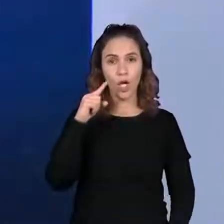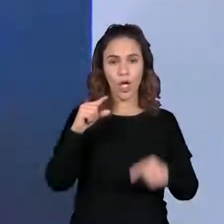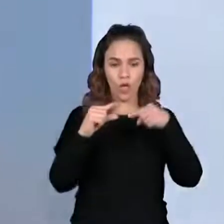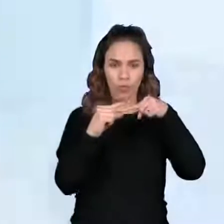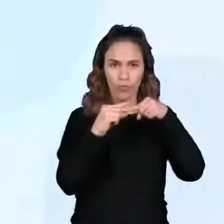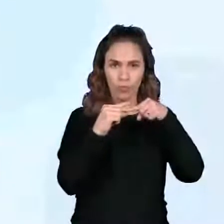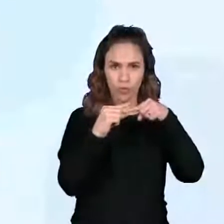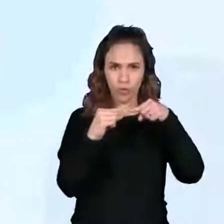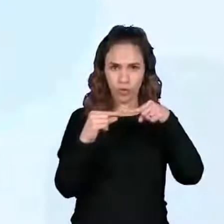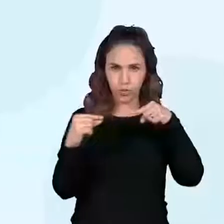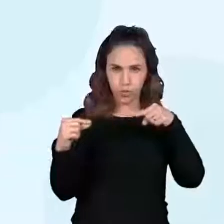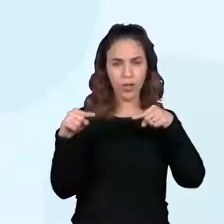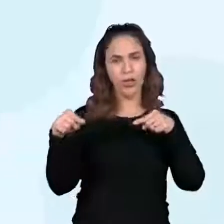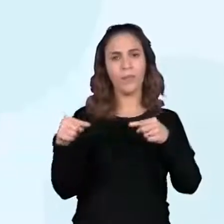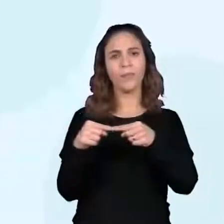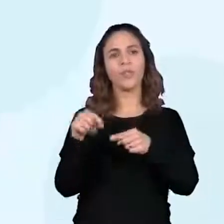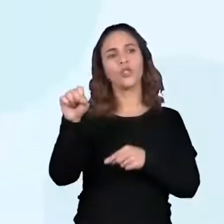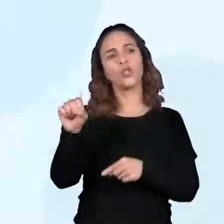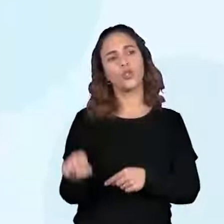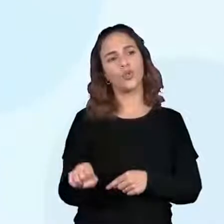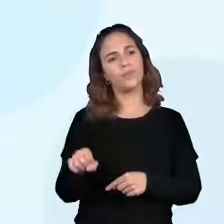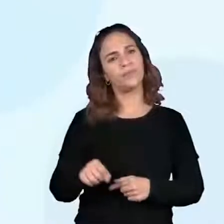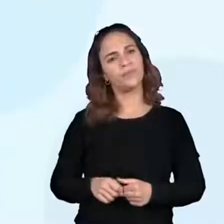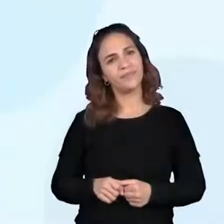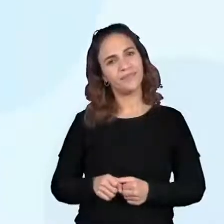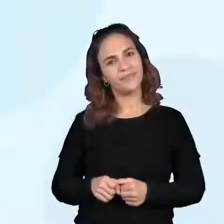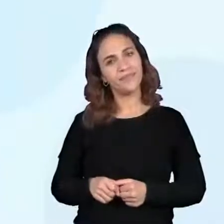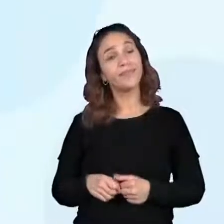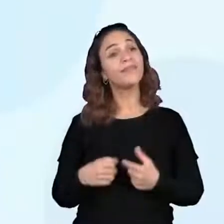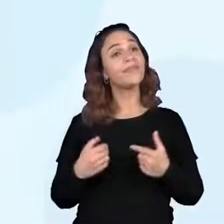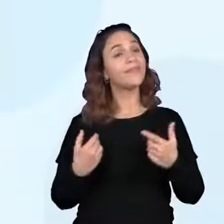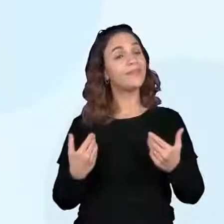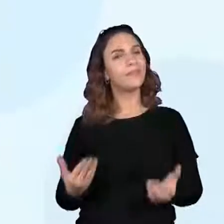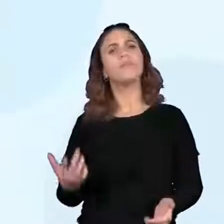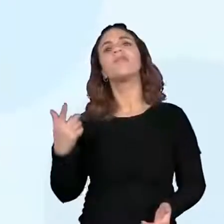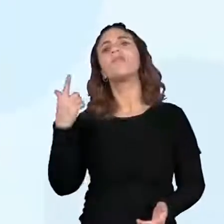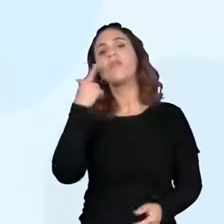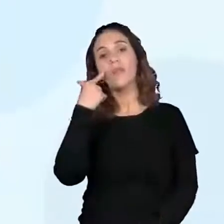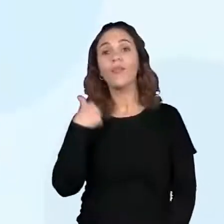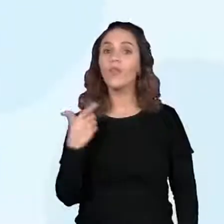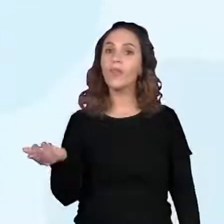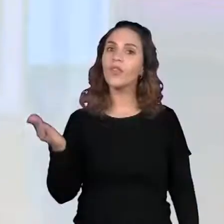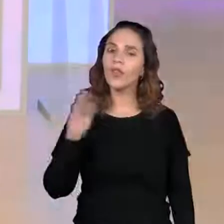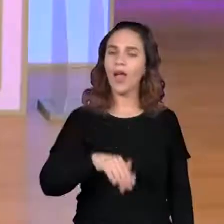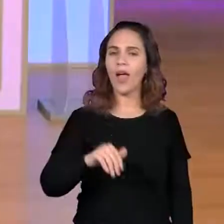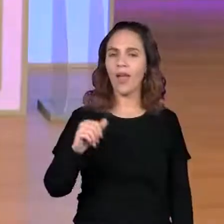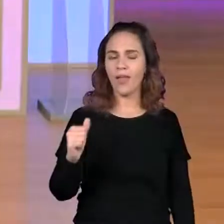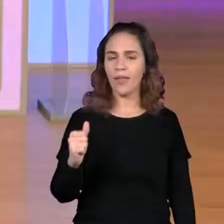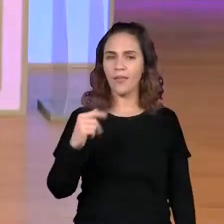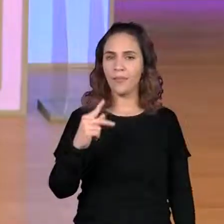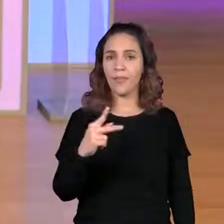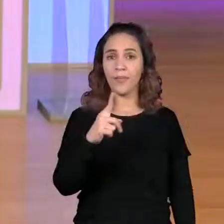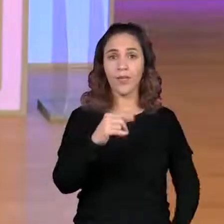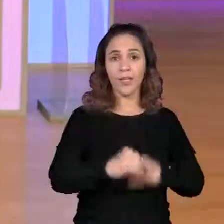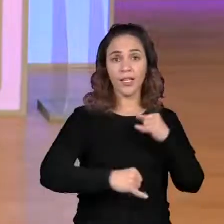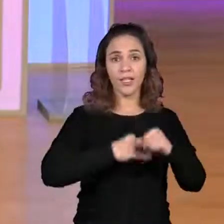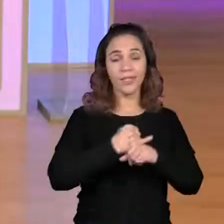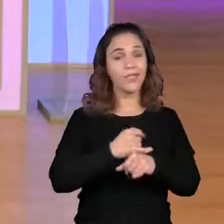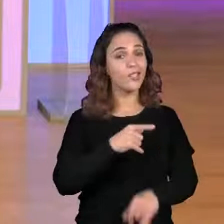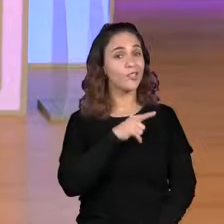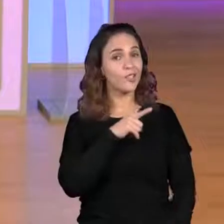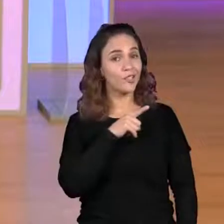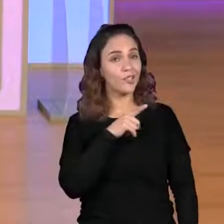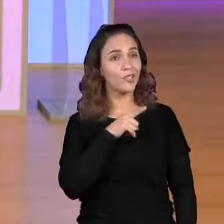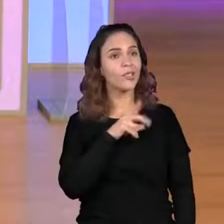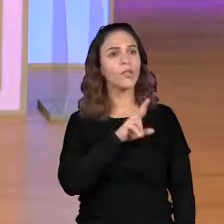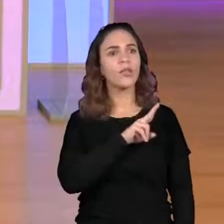prática? Olha só, eu trouxe aqui para vocês um aplicativo que vocês podem pegar aí na internet. Ele